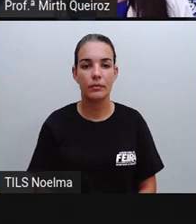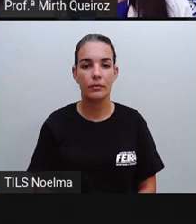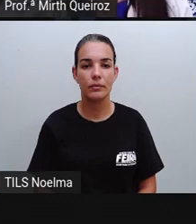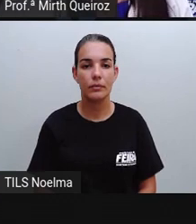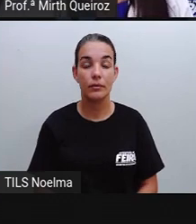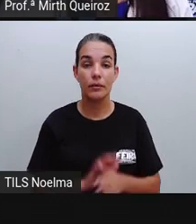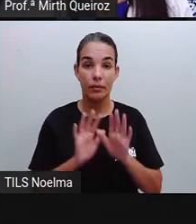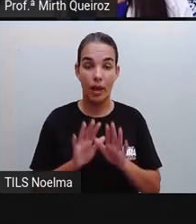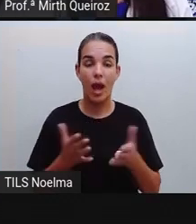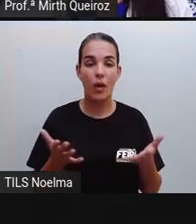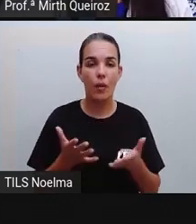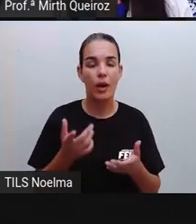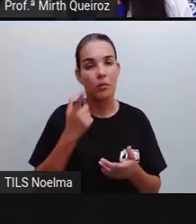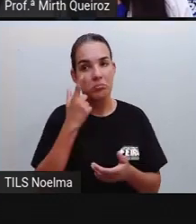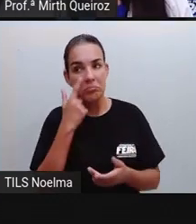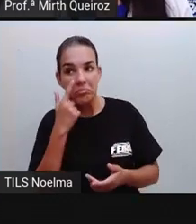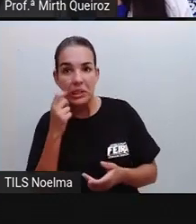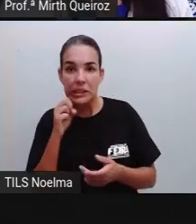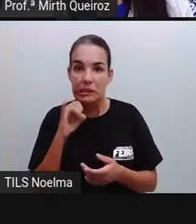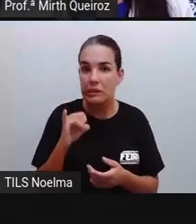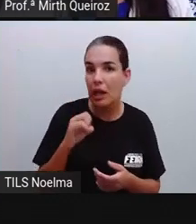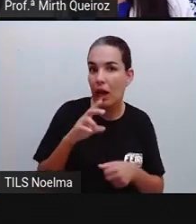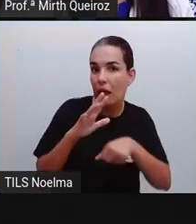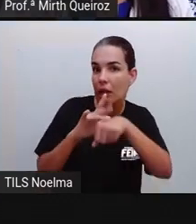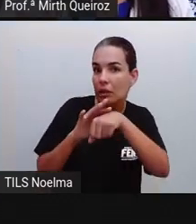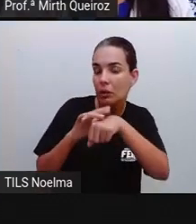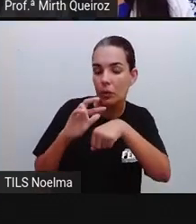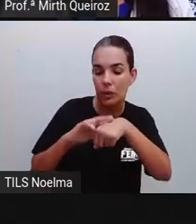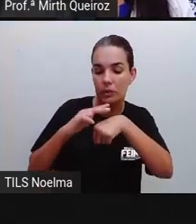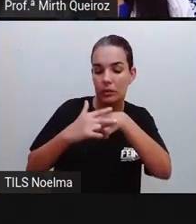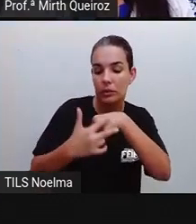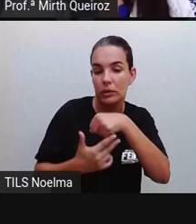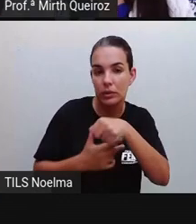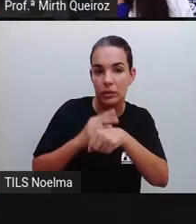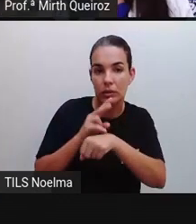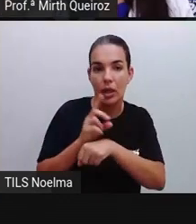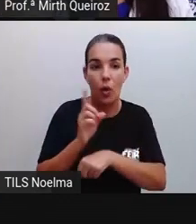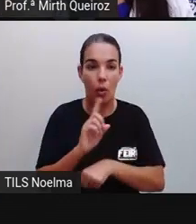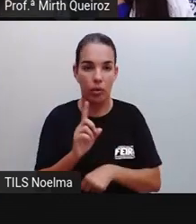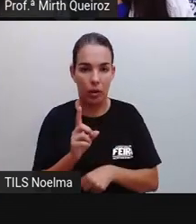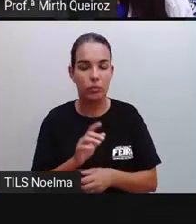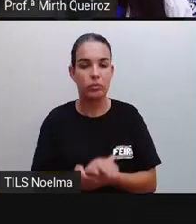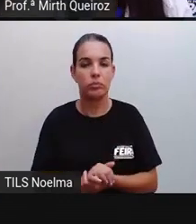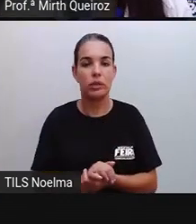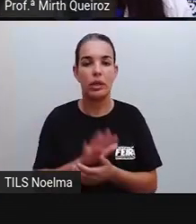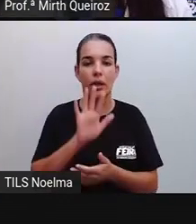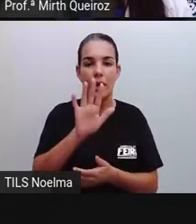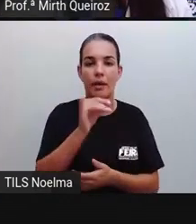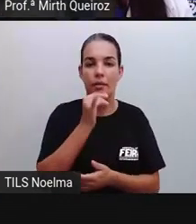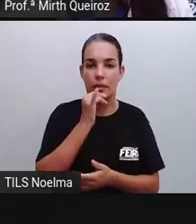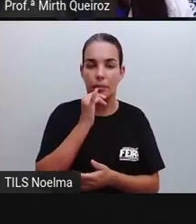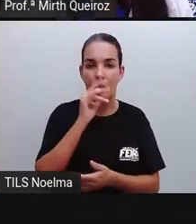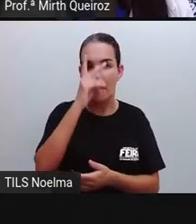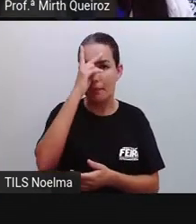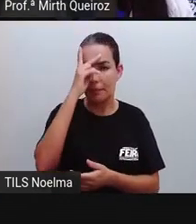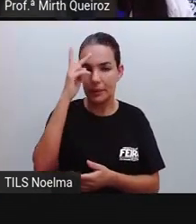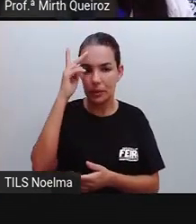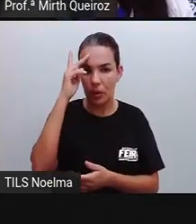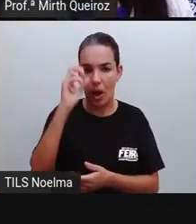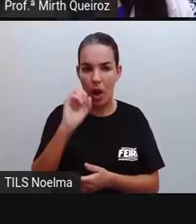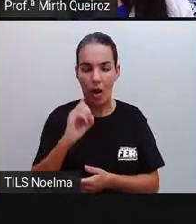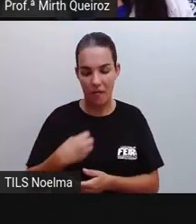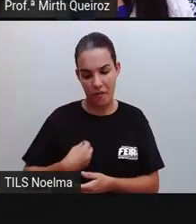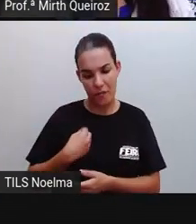Caso suspeito de dengue. Pessoa que viva ou tenha viajado nos últimos 14